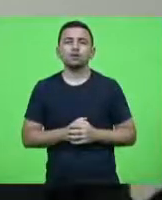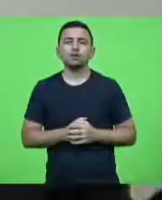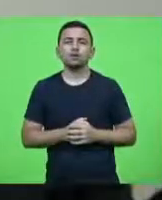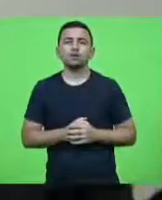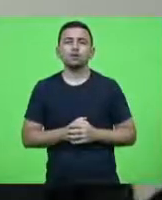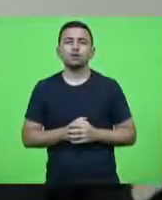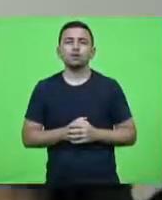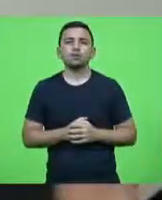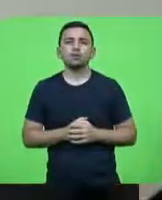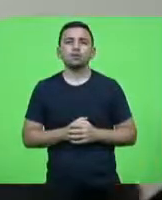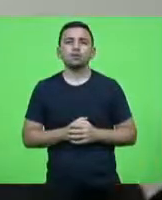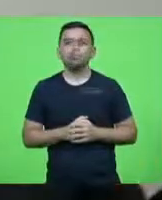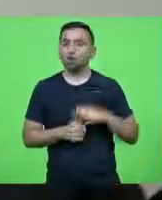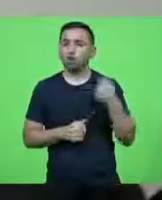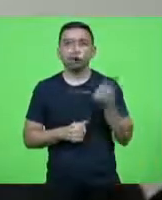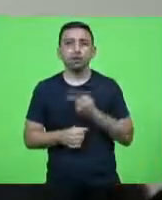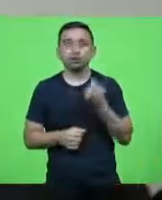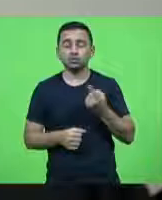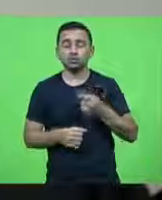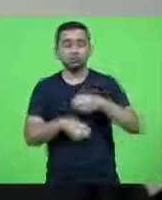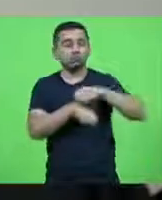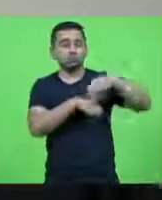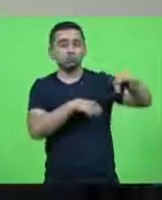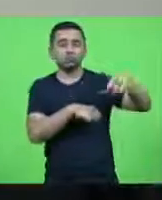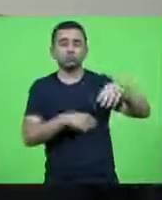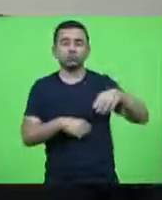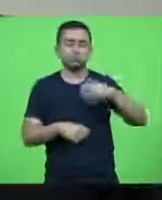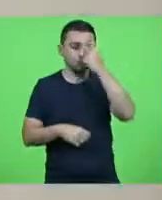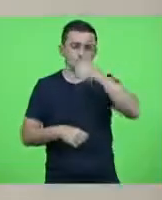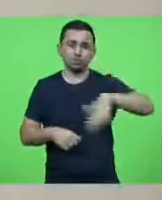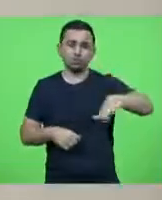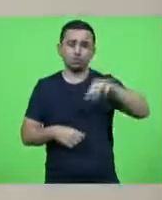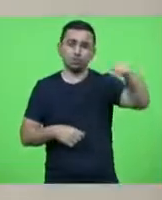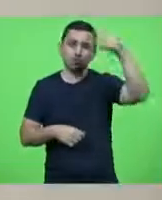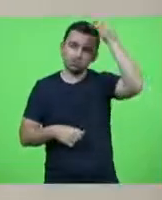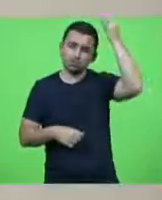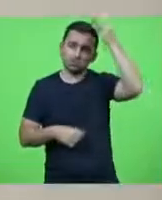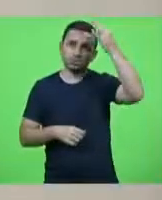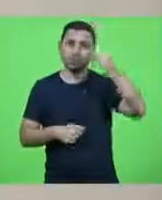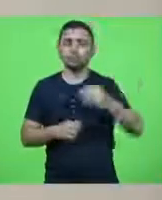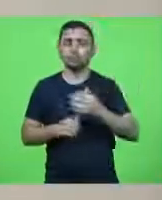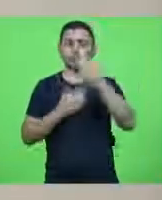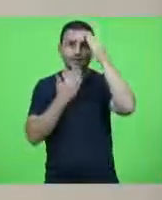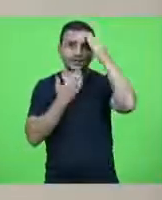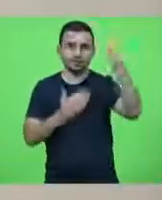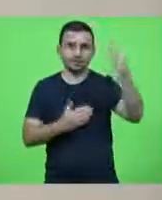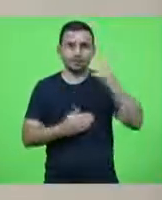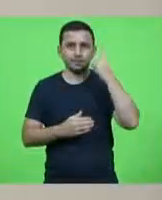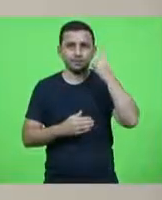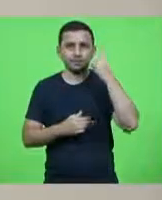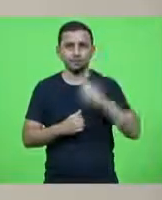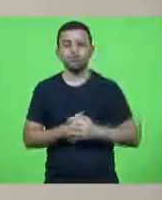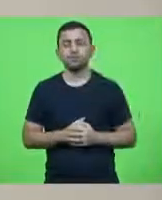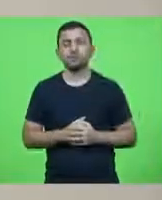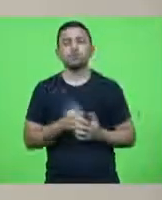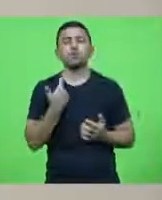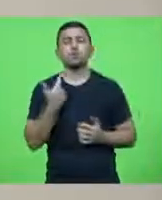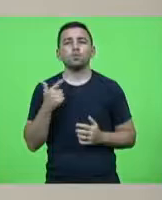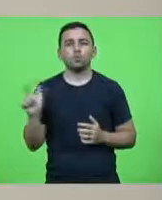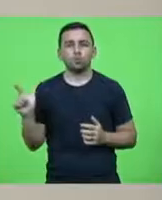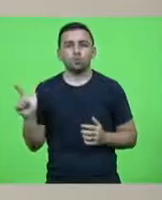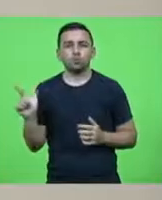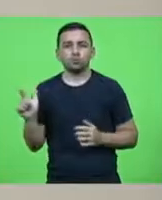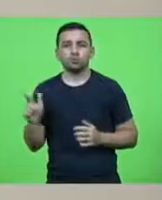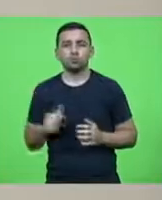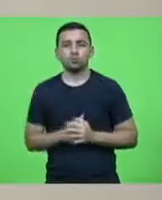santo enquanto nós podemos tratar aqui muito obrigado presidente obrigado deputado Márcio na sequência Valdir com